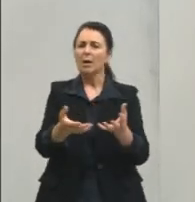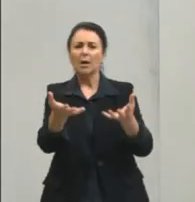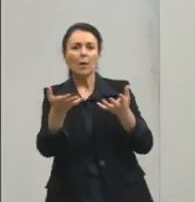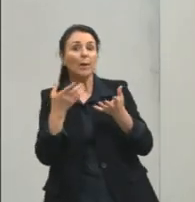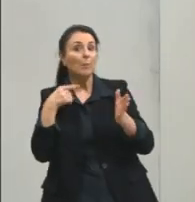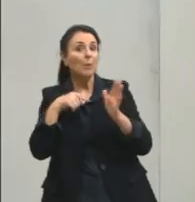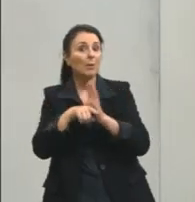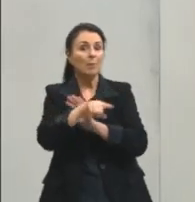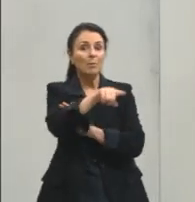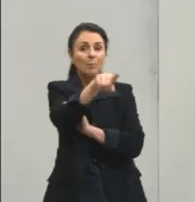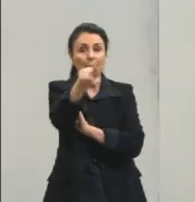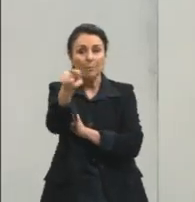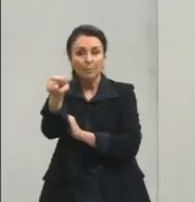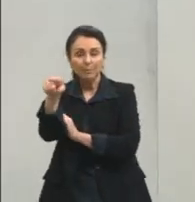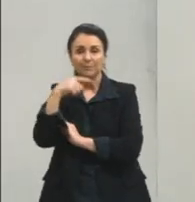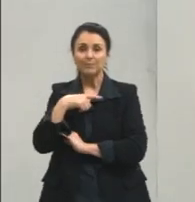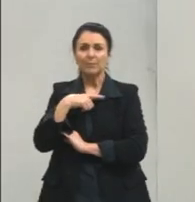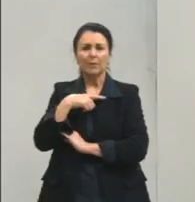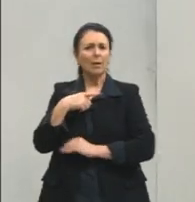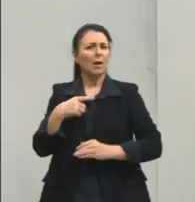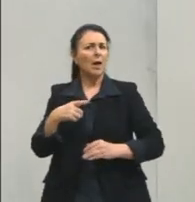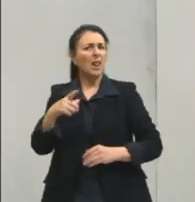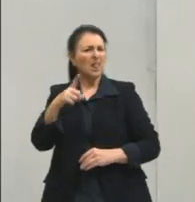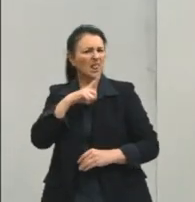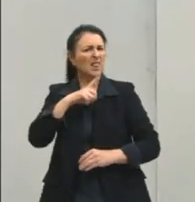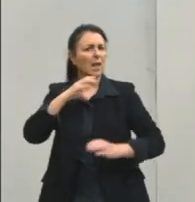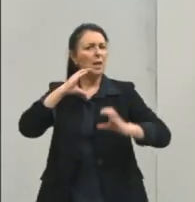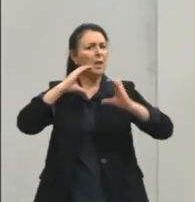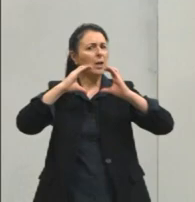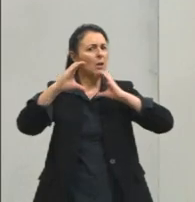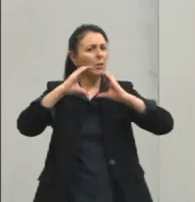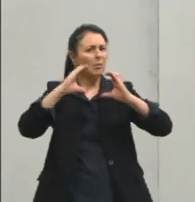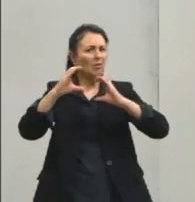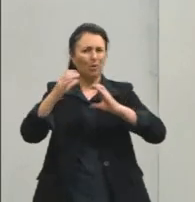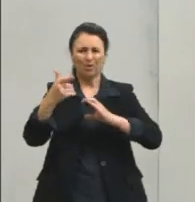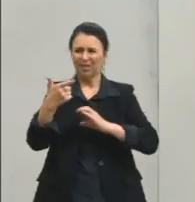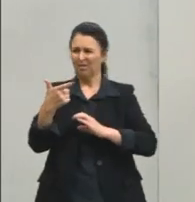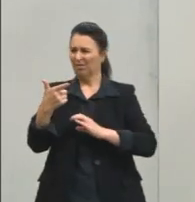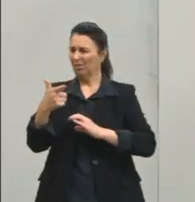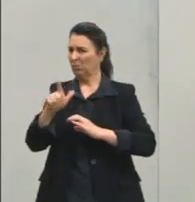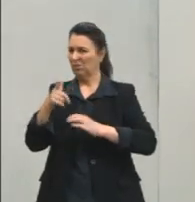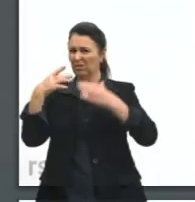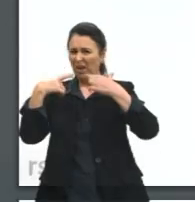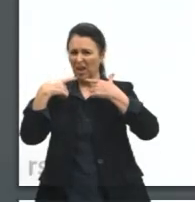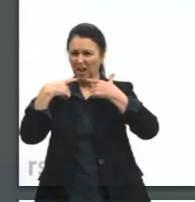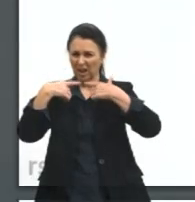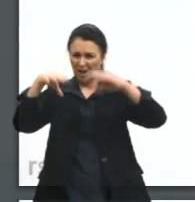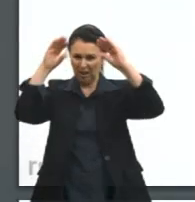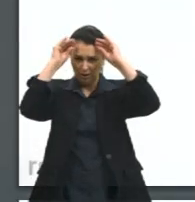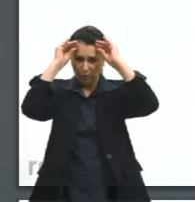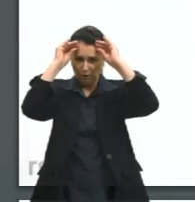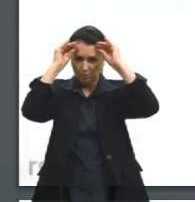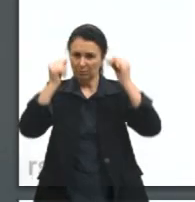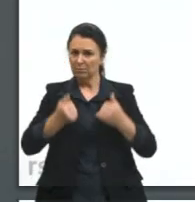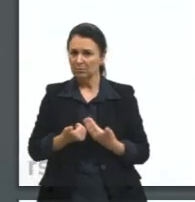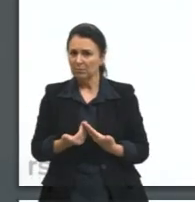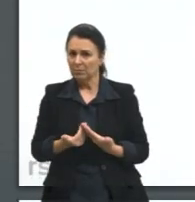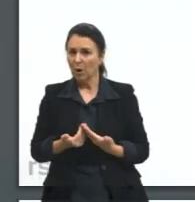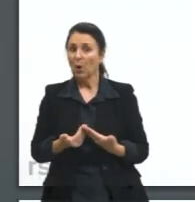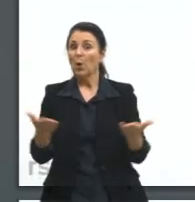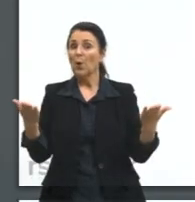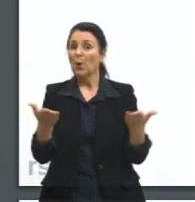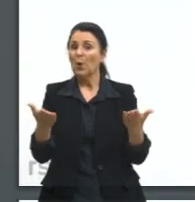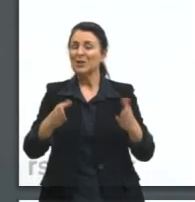se é possível que a gente se comunique sem linguagem. Então a nossa aula de hoje tem como título,